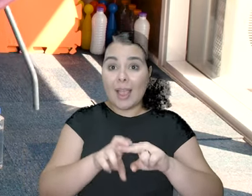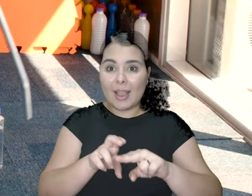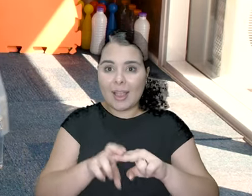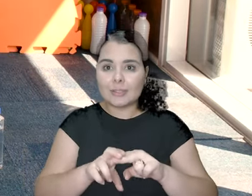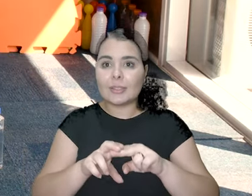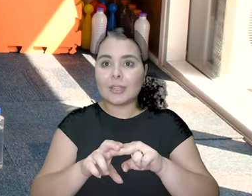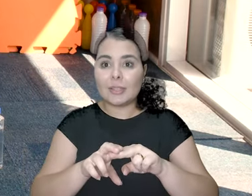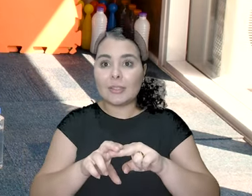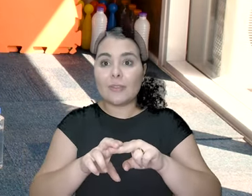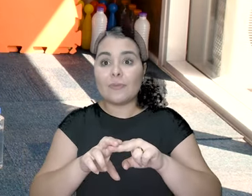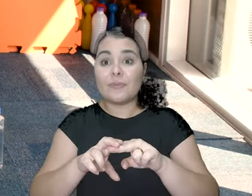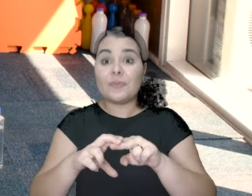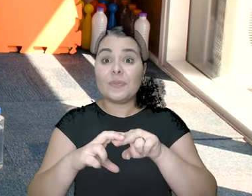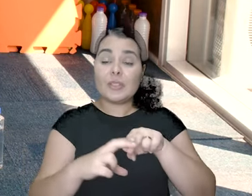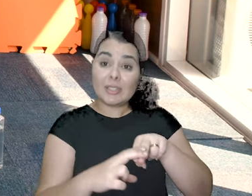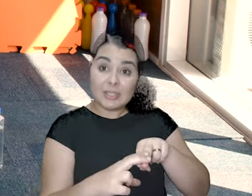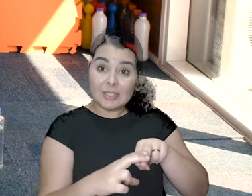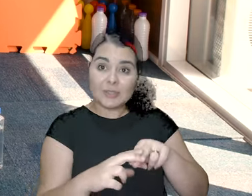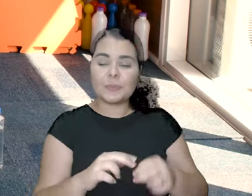o outro lado.